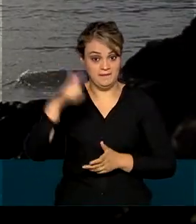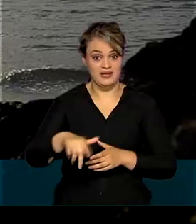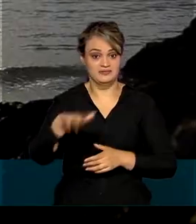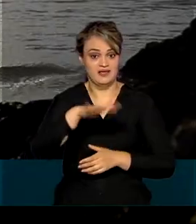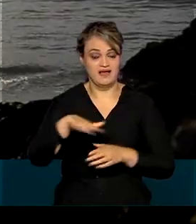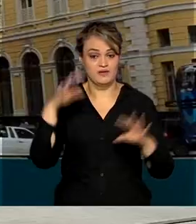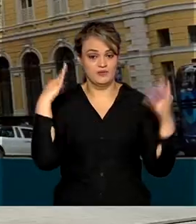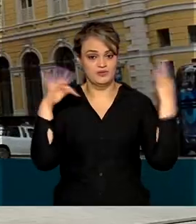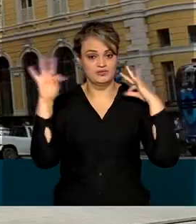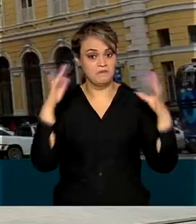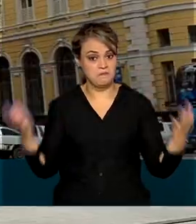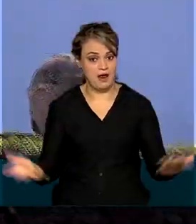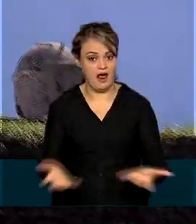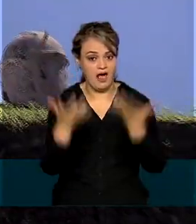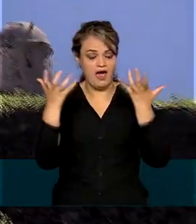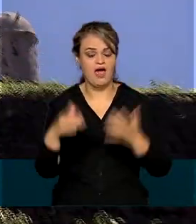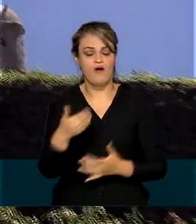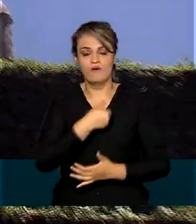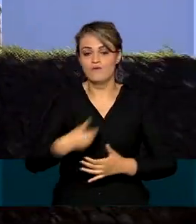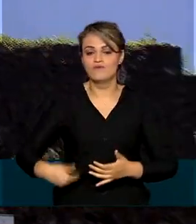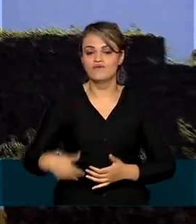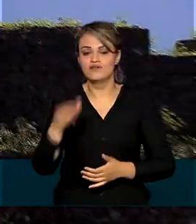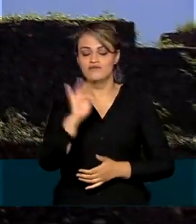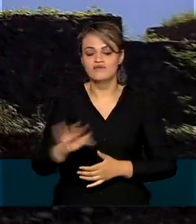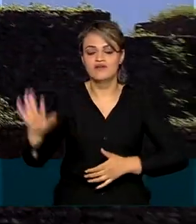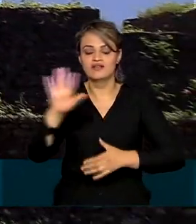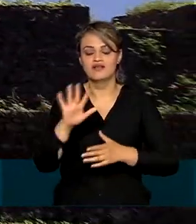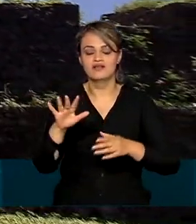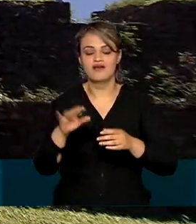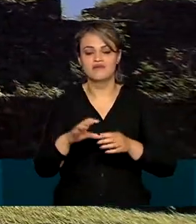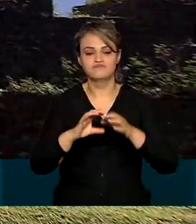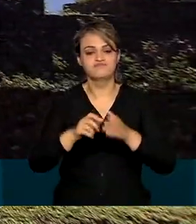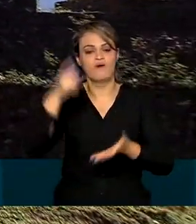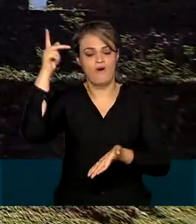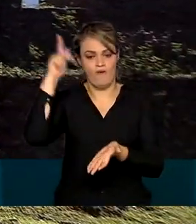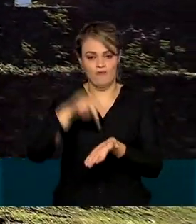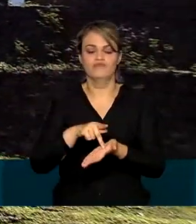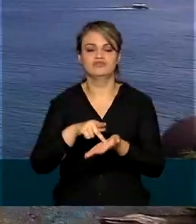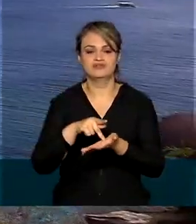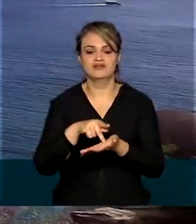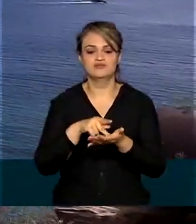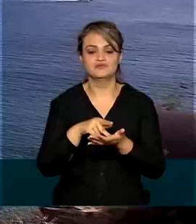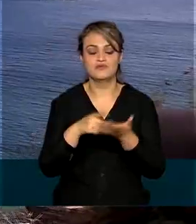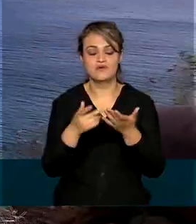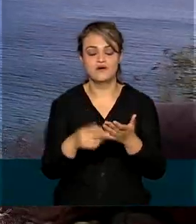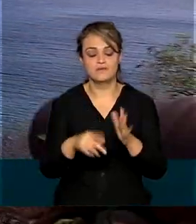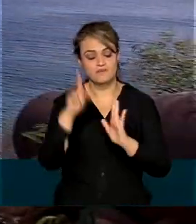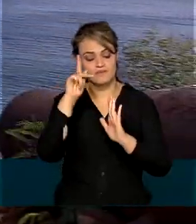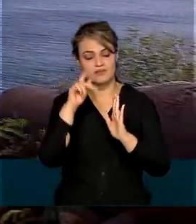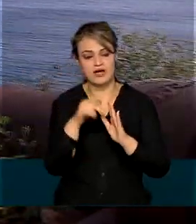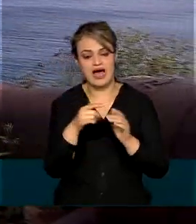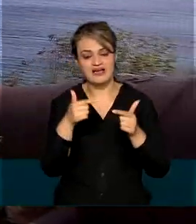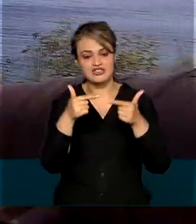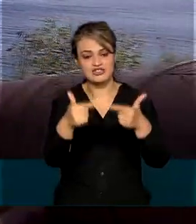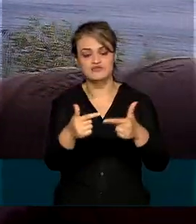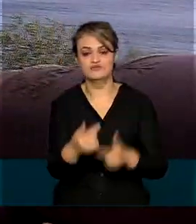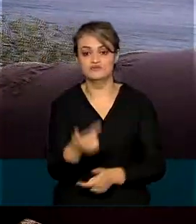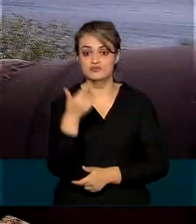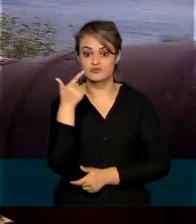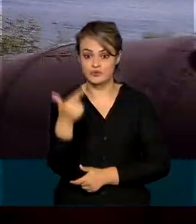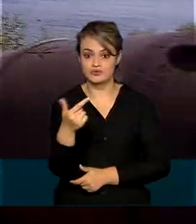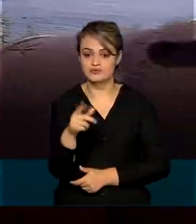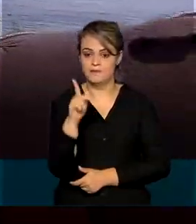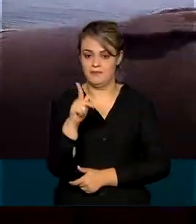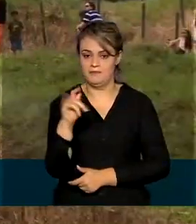setor de turismo no país, o governo federal acaba de oficializar a inclusão de três novos ativos públicos